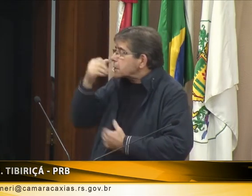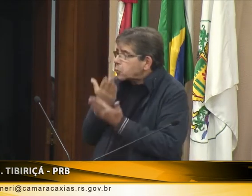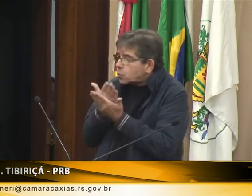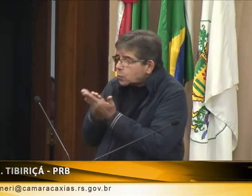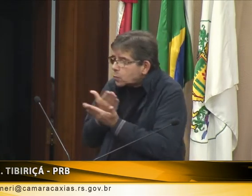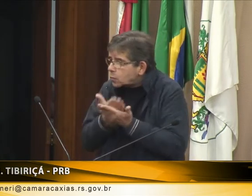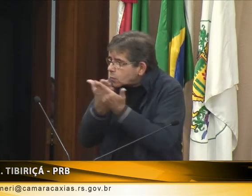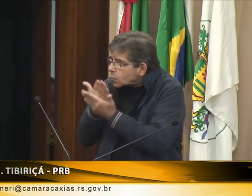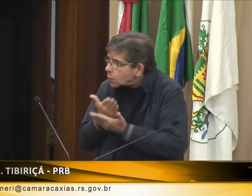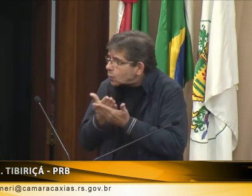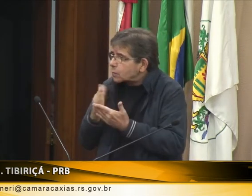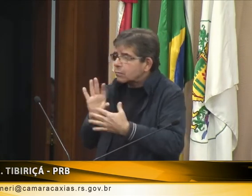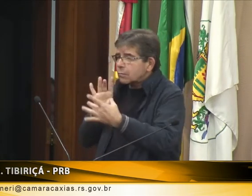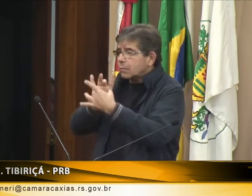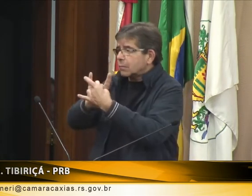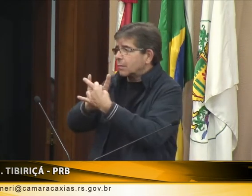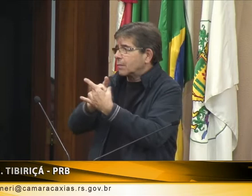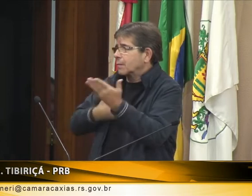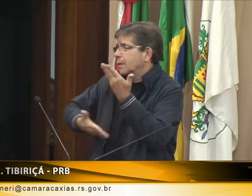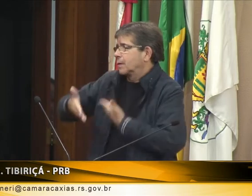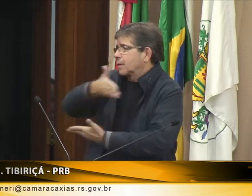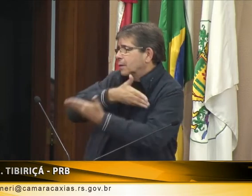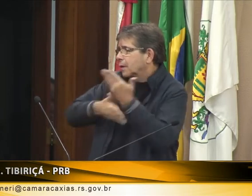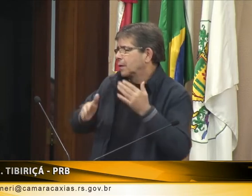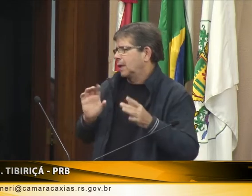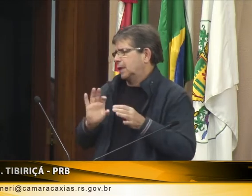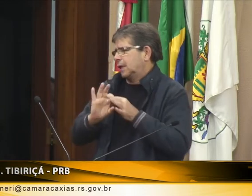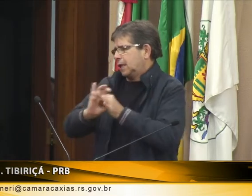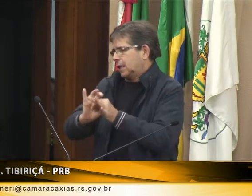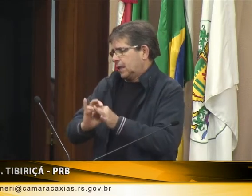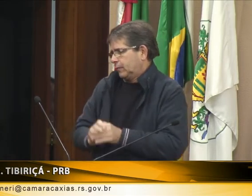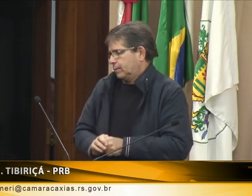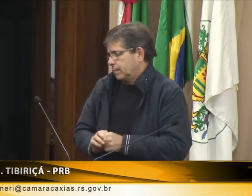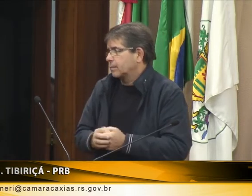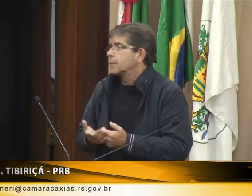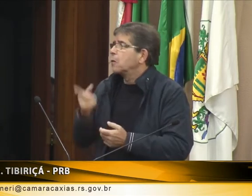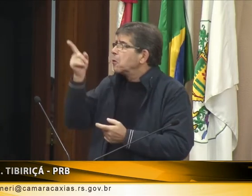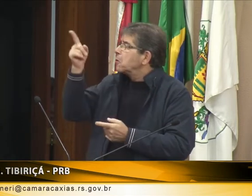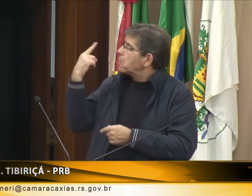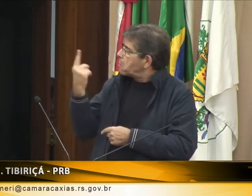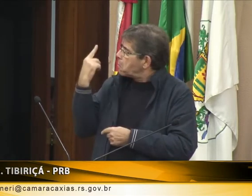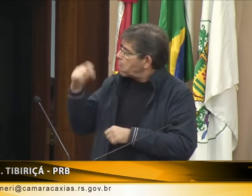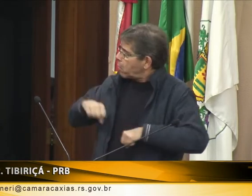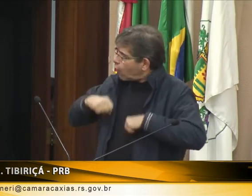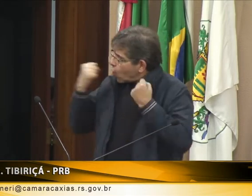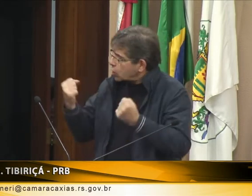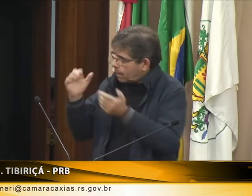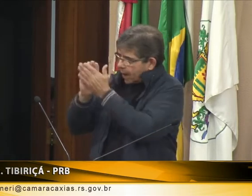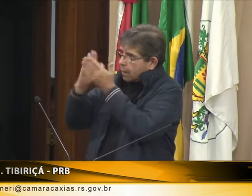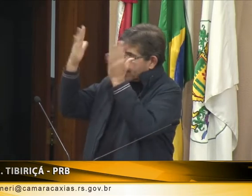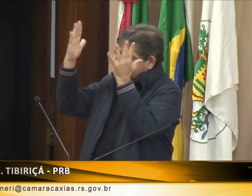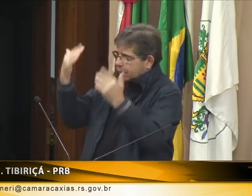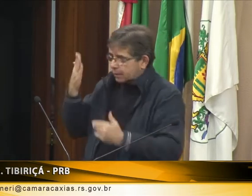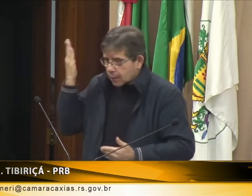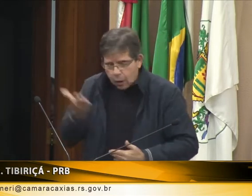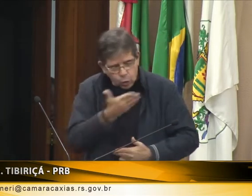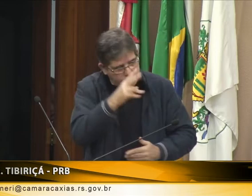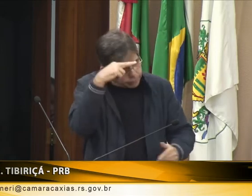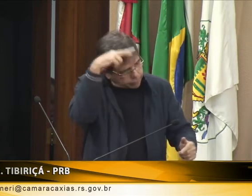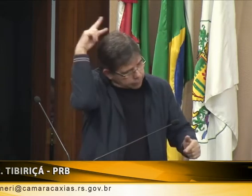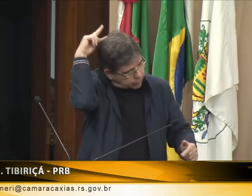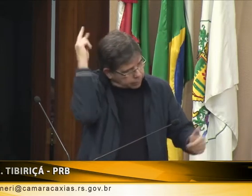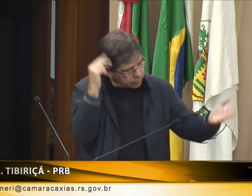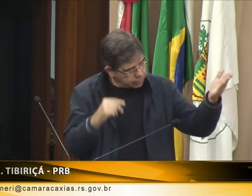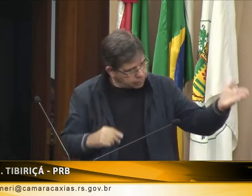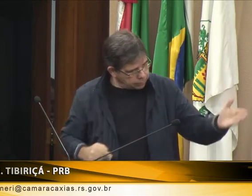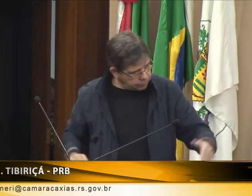sozinho foi buscar aprender a língua de sinais para interagir com as pessoas surdas que entravam dentro do ônibus dele. Então, a força de